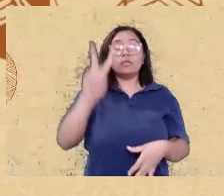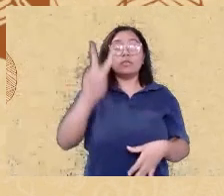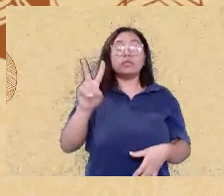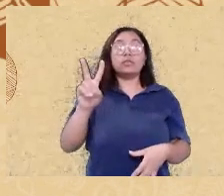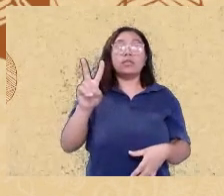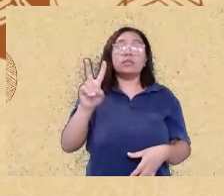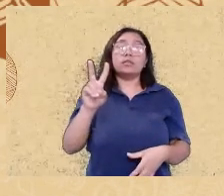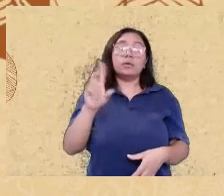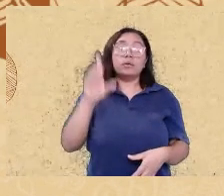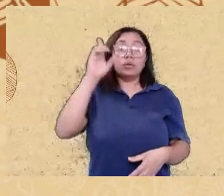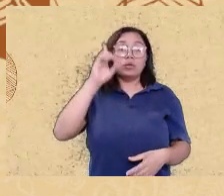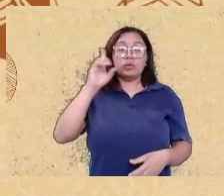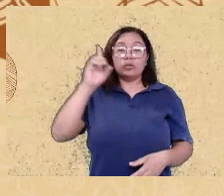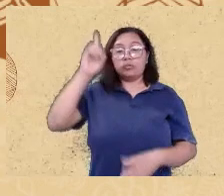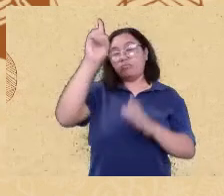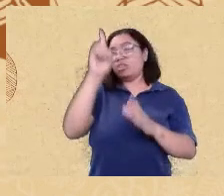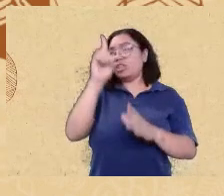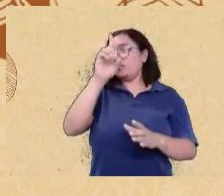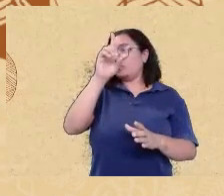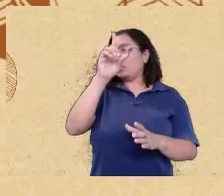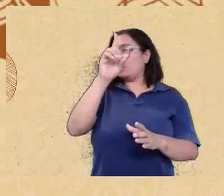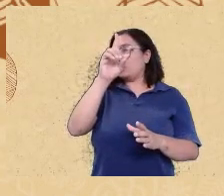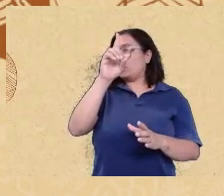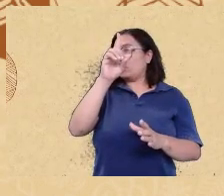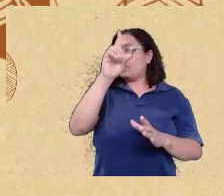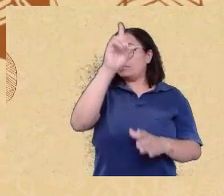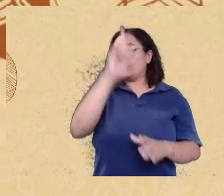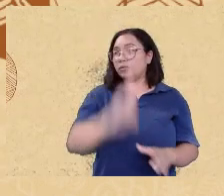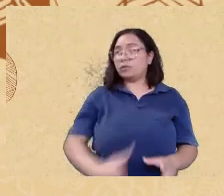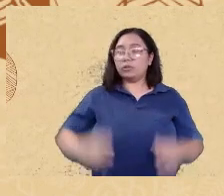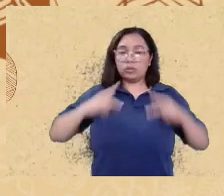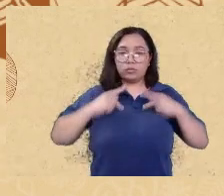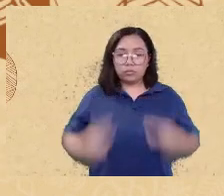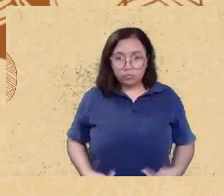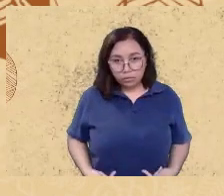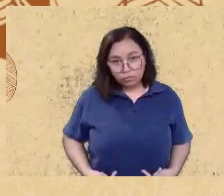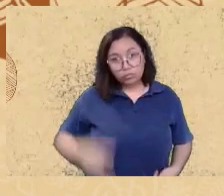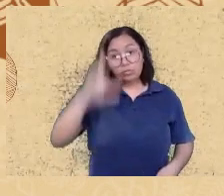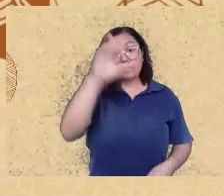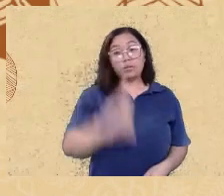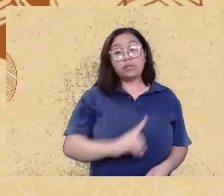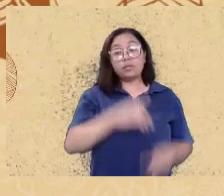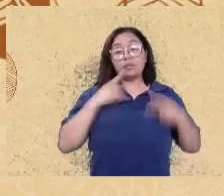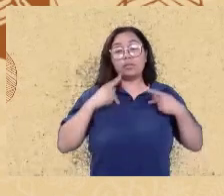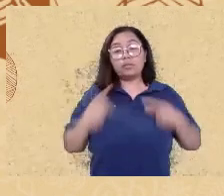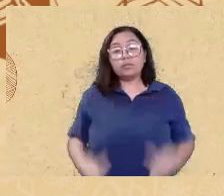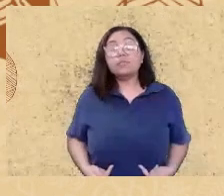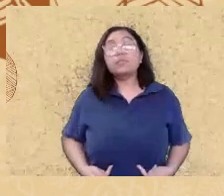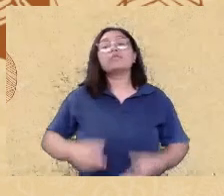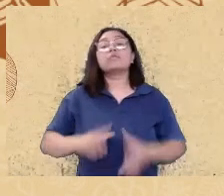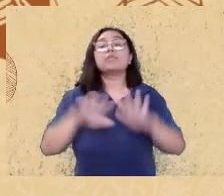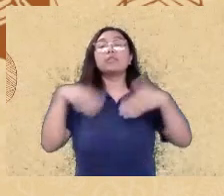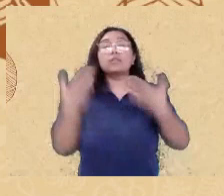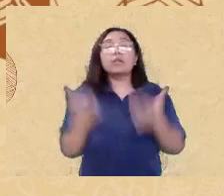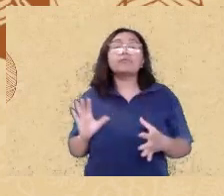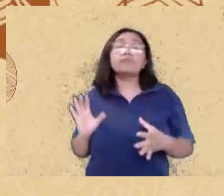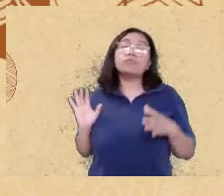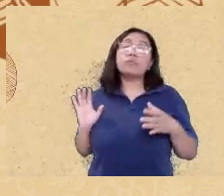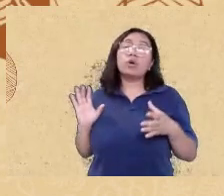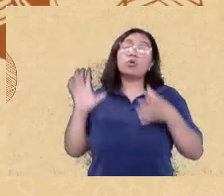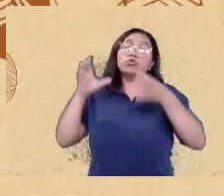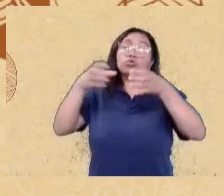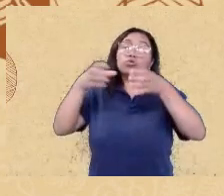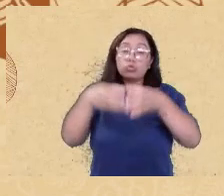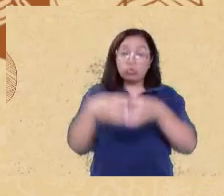psicológica brasileira em função desses marcadores quando na sua totalidade a partir de um recurso quantitativo